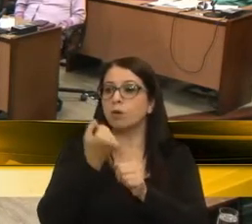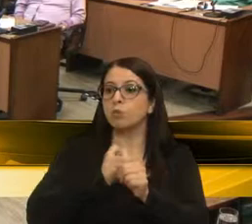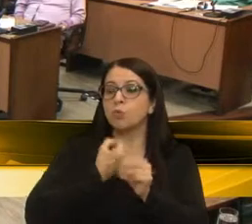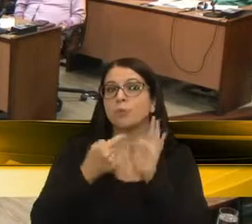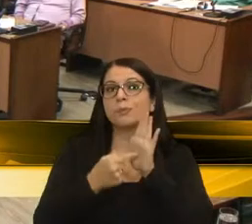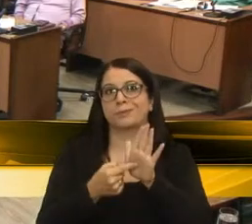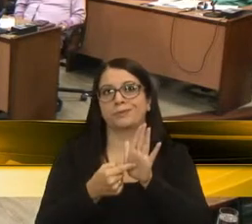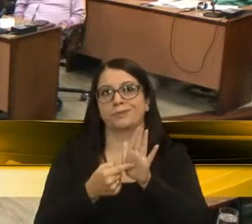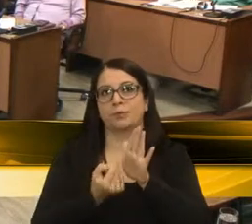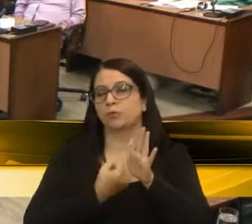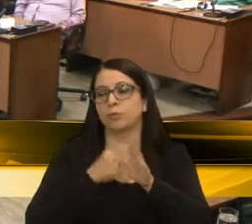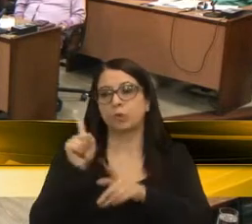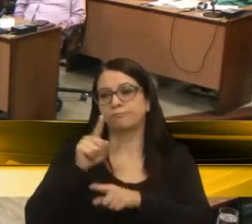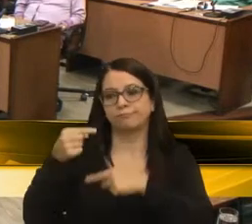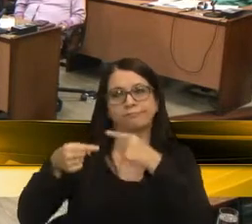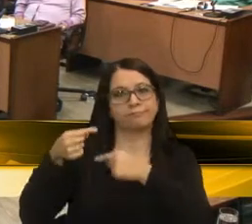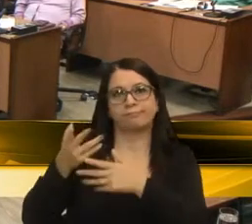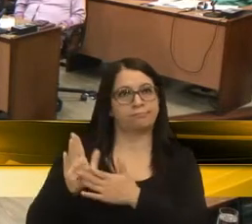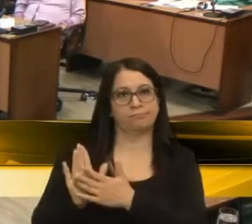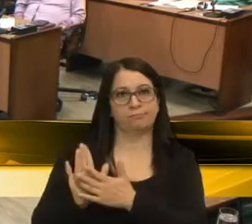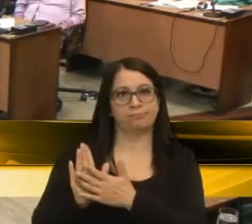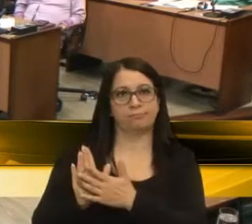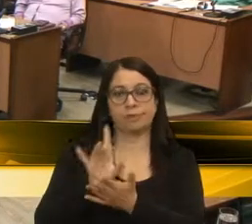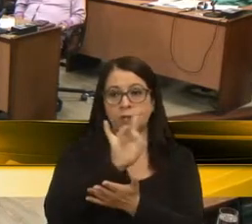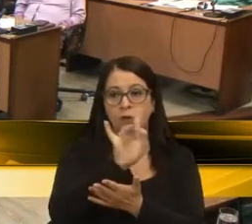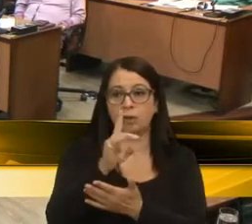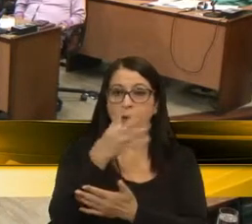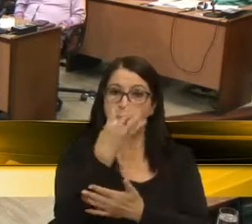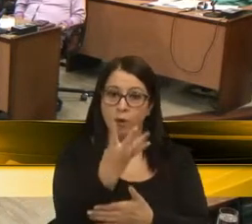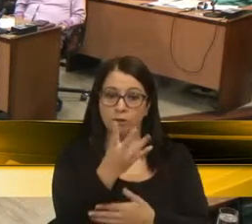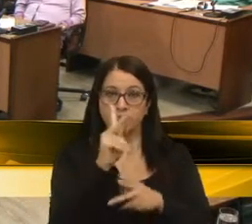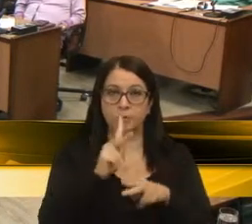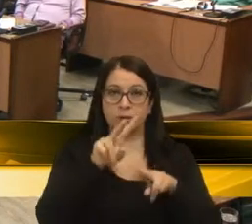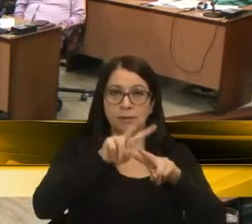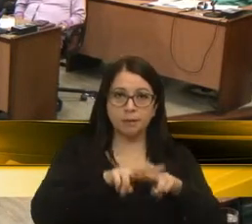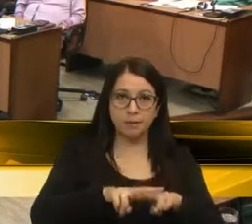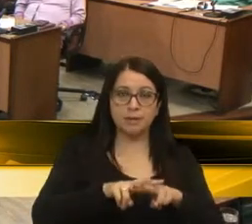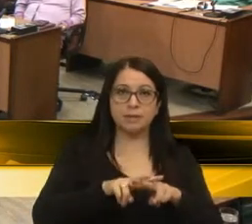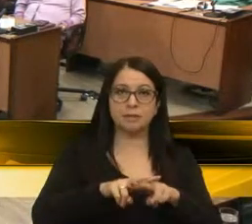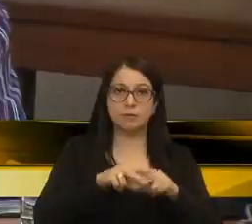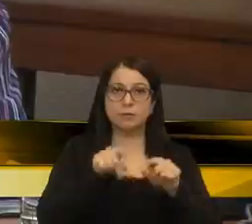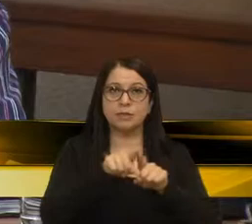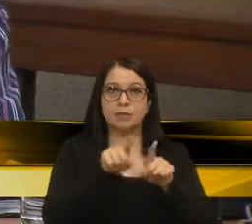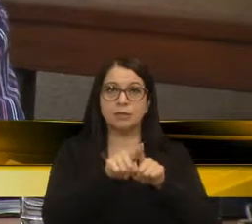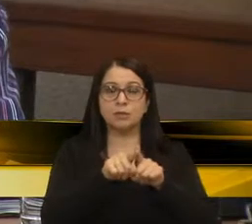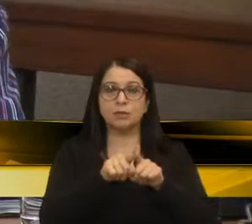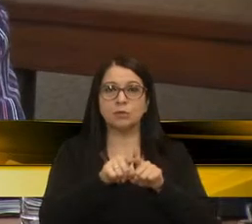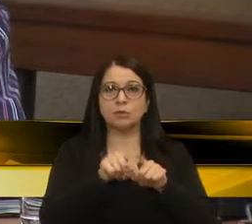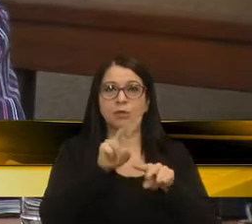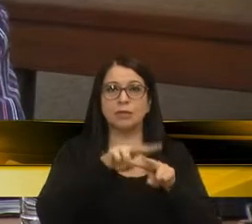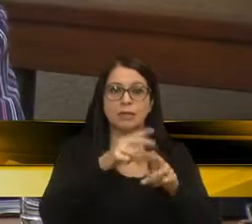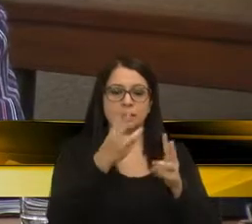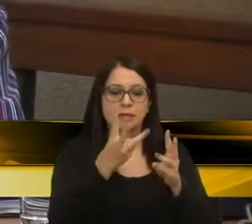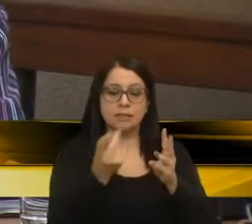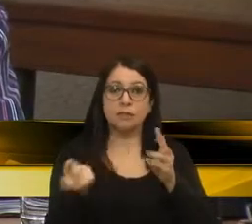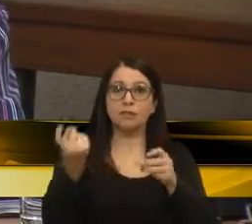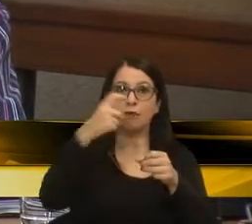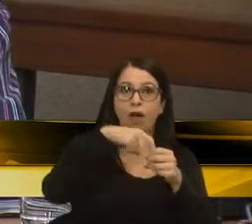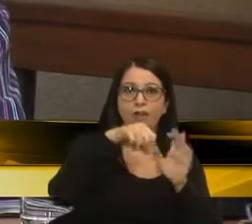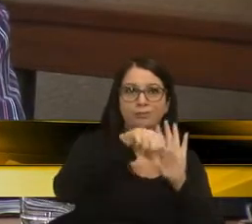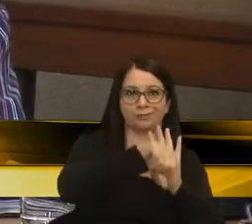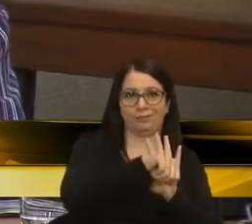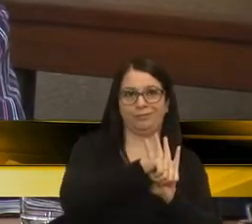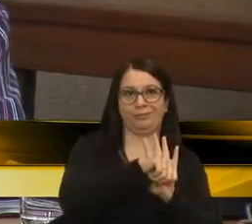Números não se discute. De cada quatro detentos no regime convencional, três retornam ao crime.